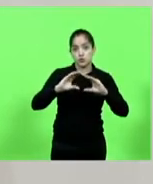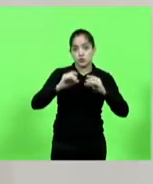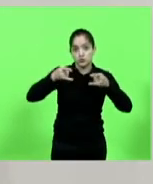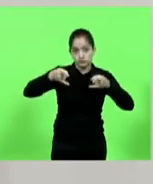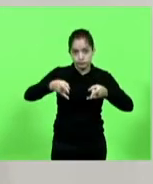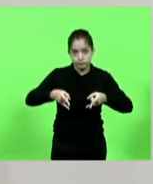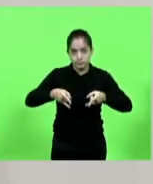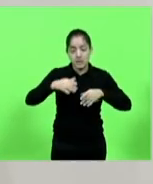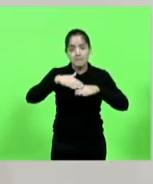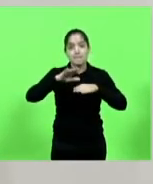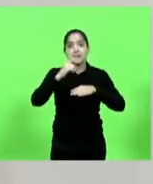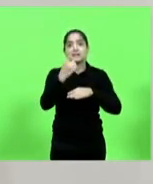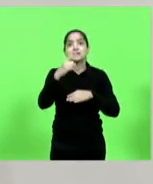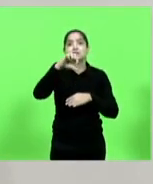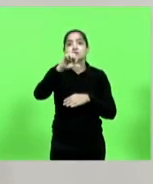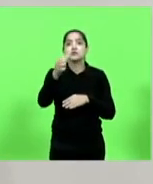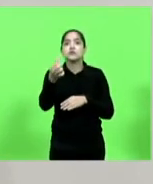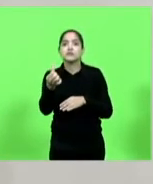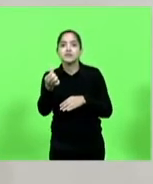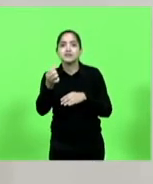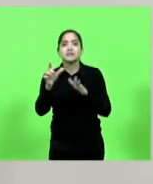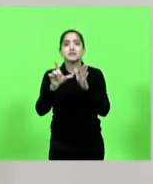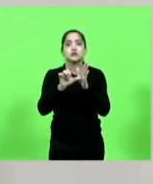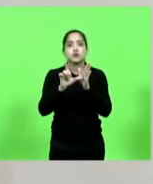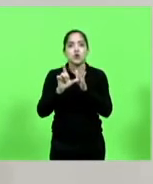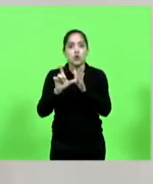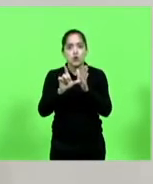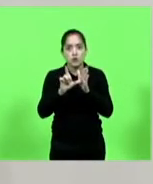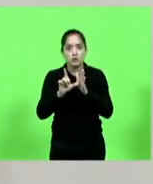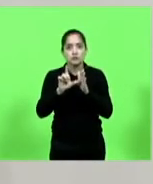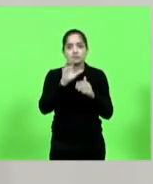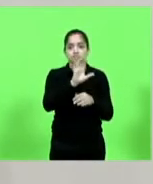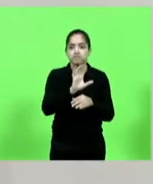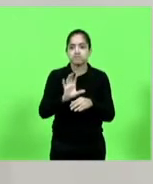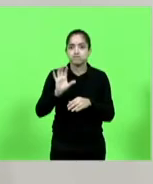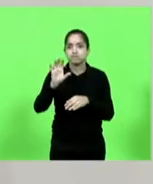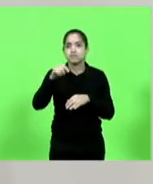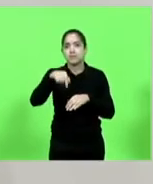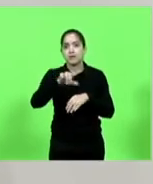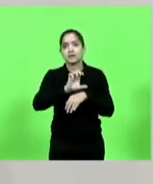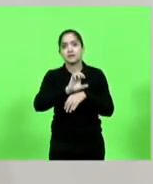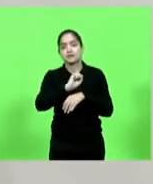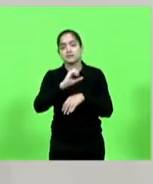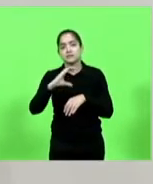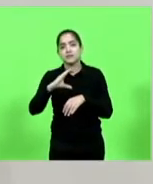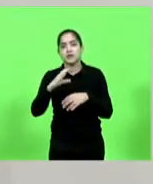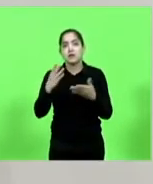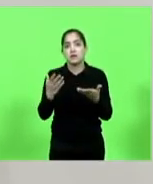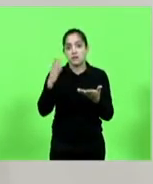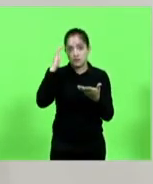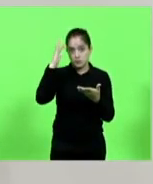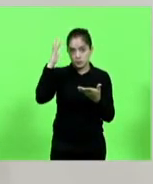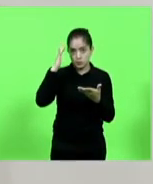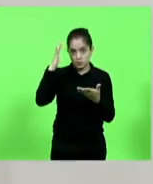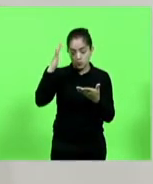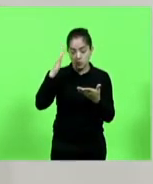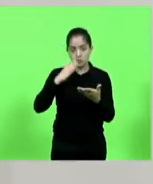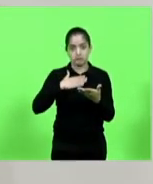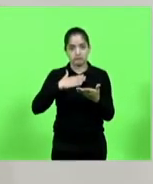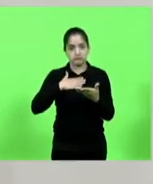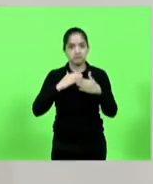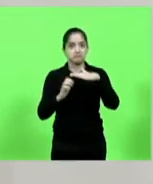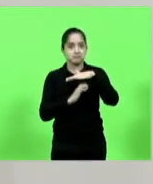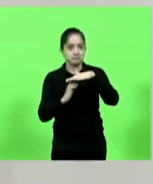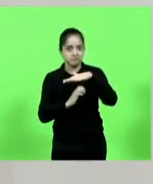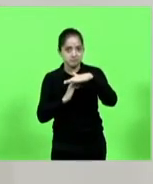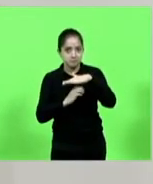196 lojas distribuídas por Santa Catarina. E o sonho desse empresário, junto com a